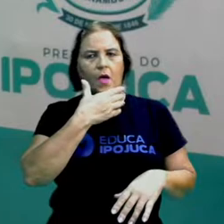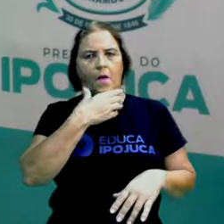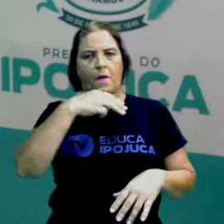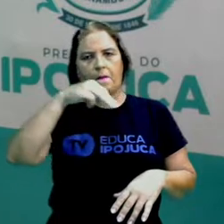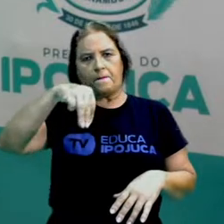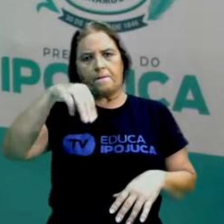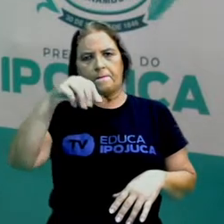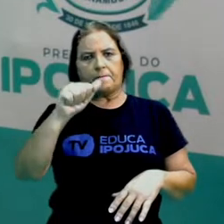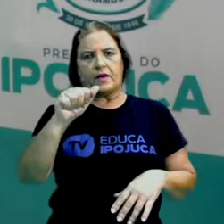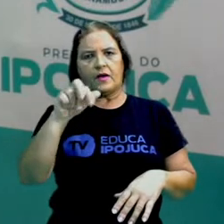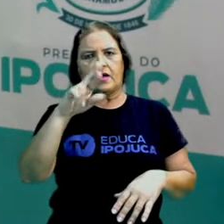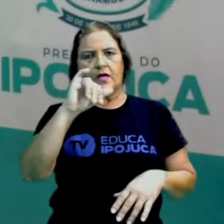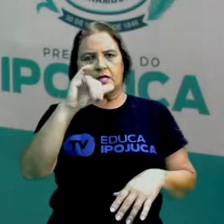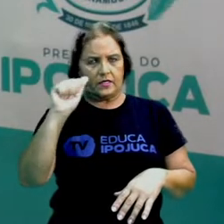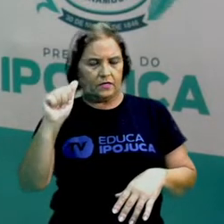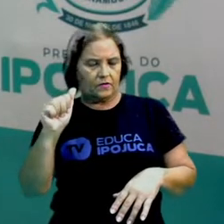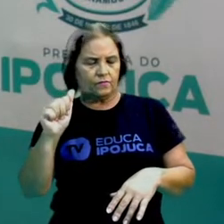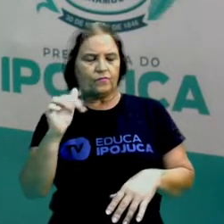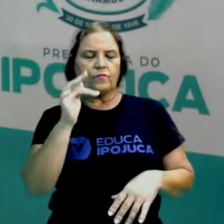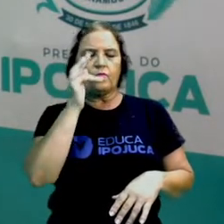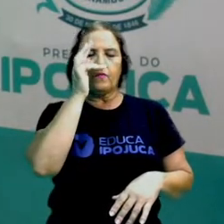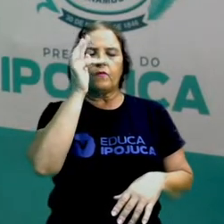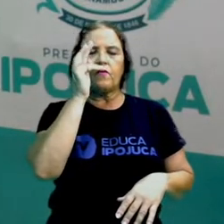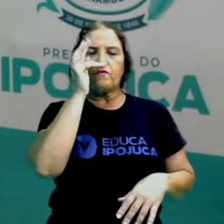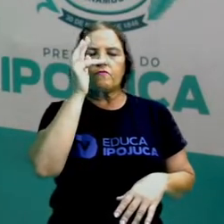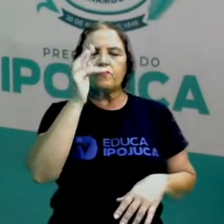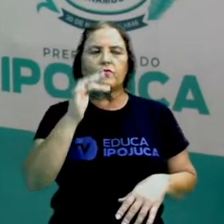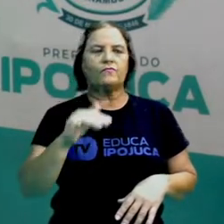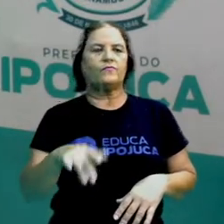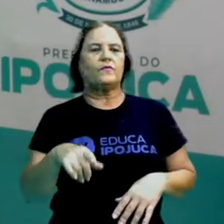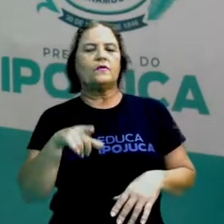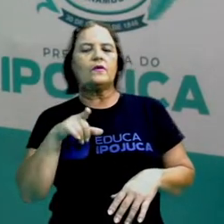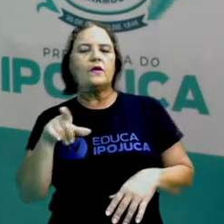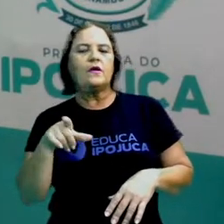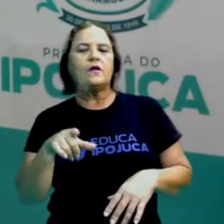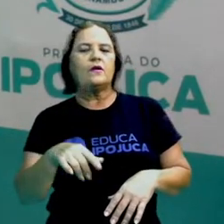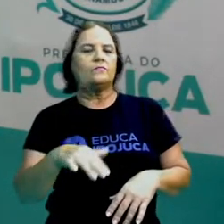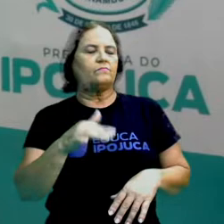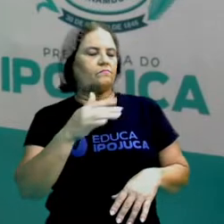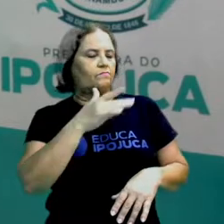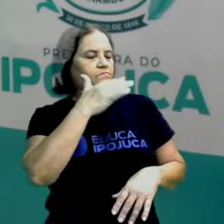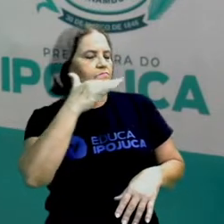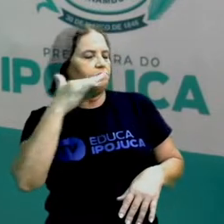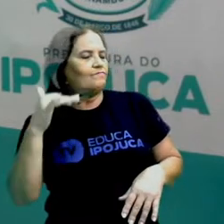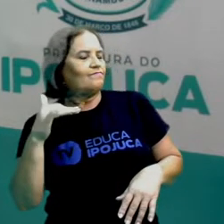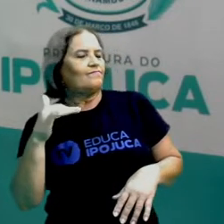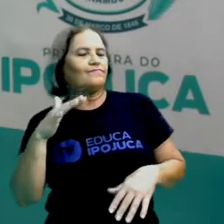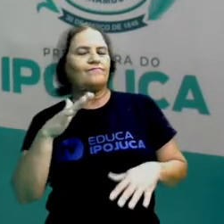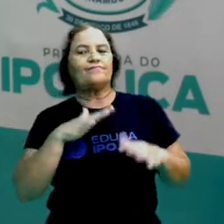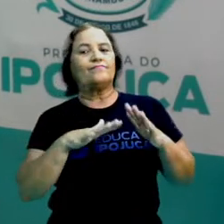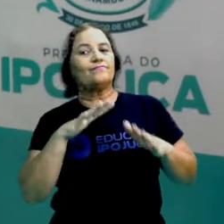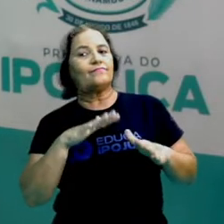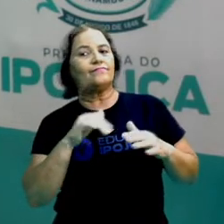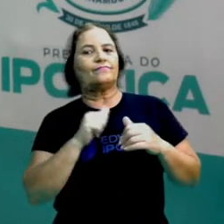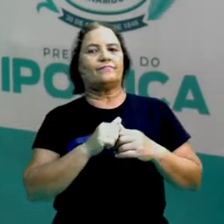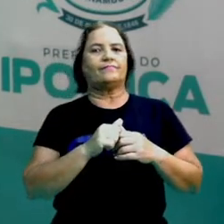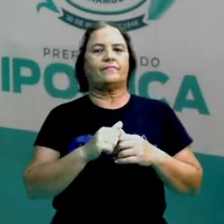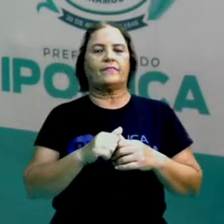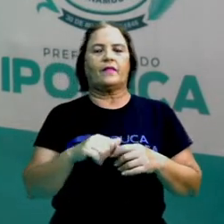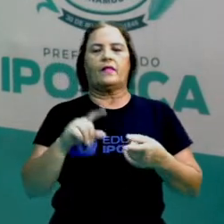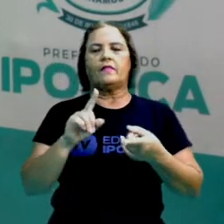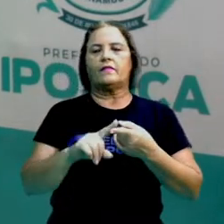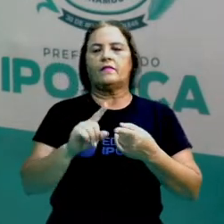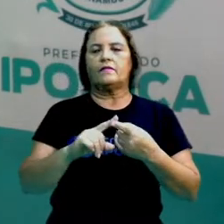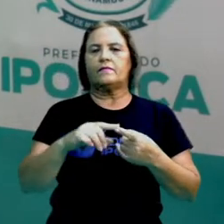seja, Maria, ela é cheirosa, ela é delicada, etc. A mesma coisa acontece em inglês. Nós temos uma